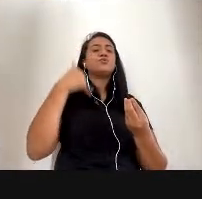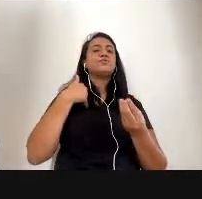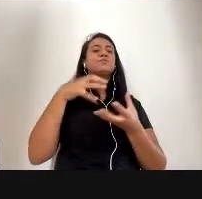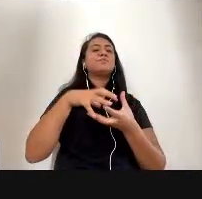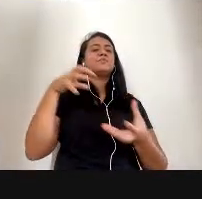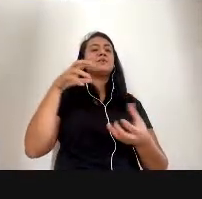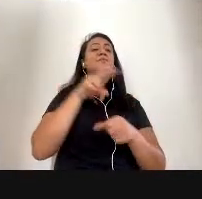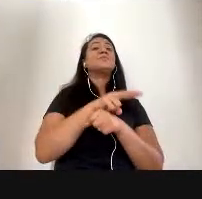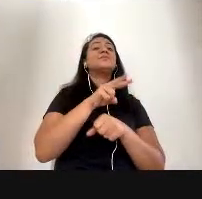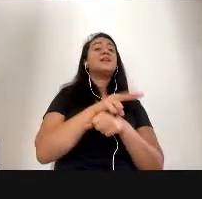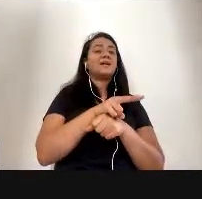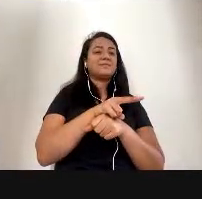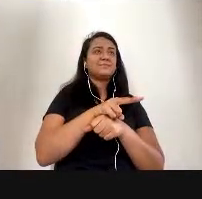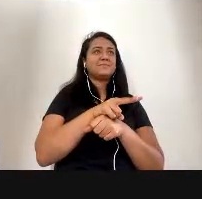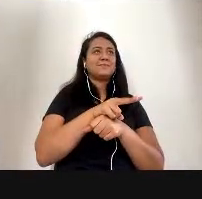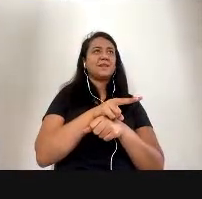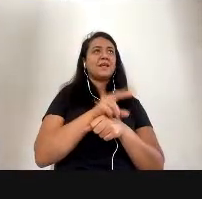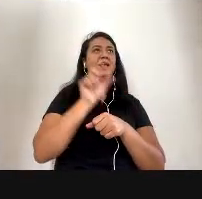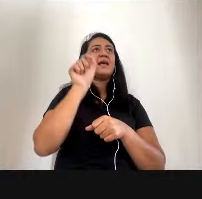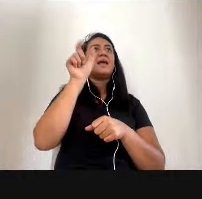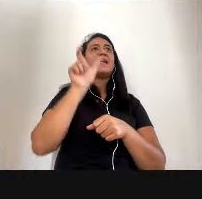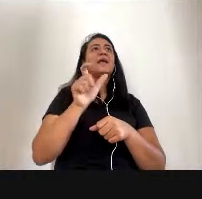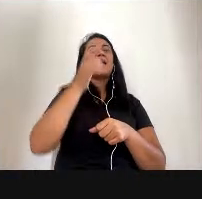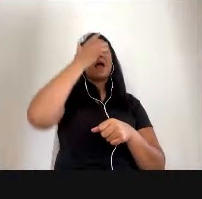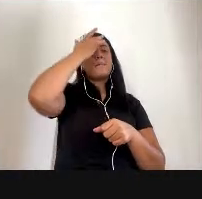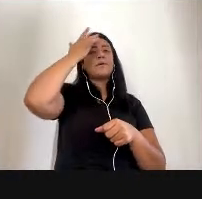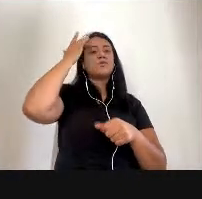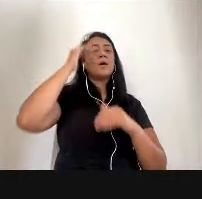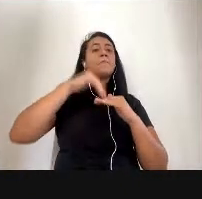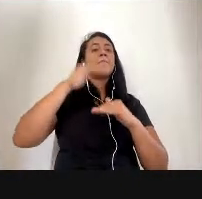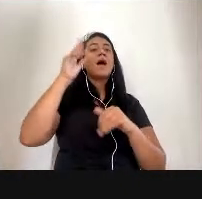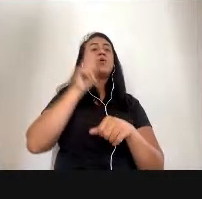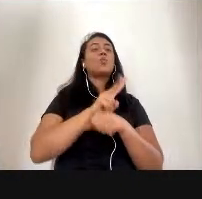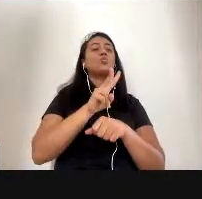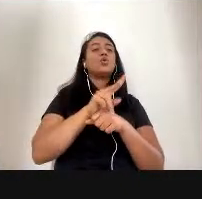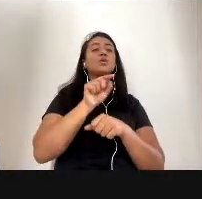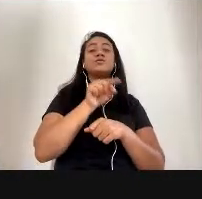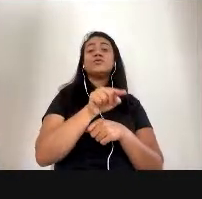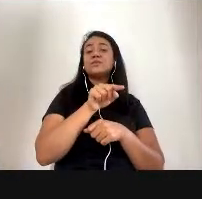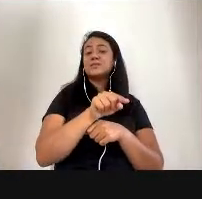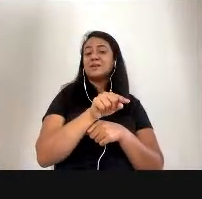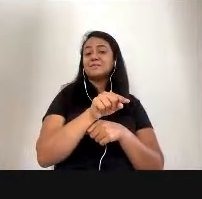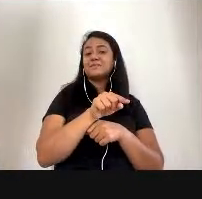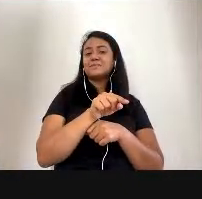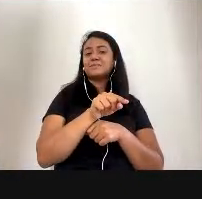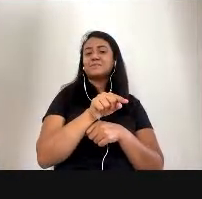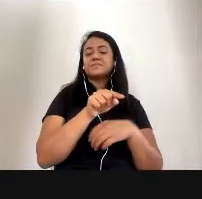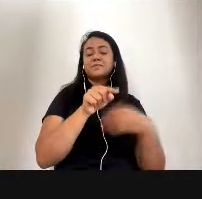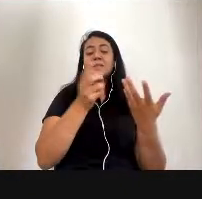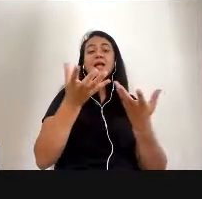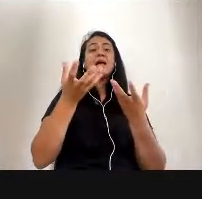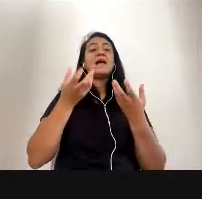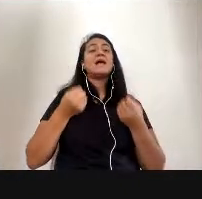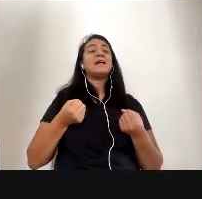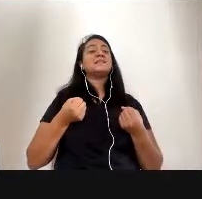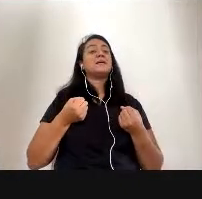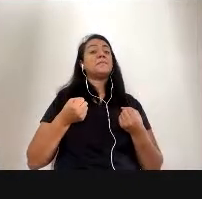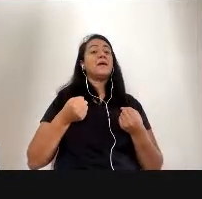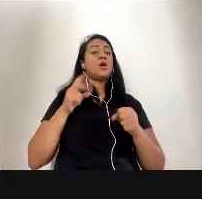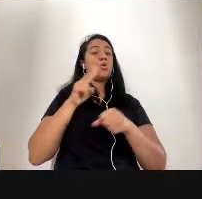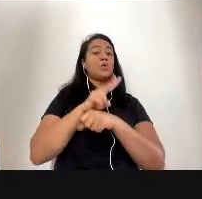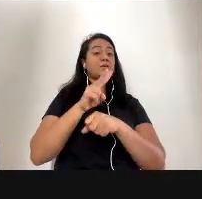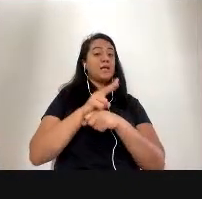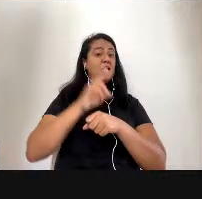Quem foi a pessoa que mais cuidou de você em toda a sua vida? Receber cuidado é um direito ou um privilégio?